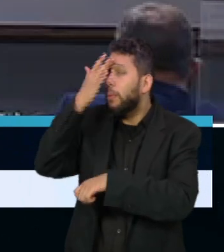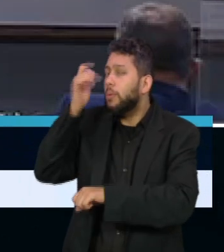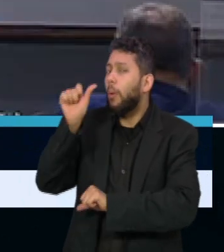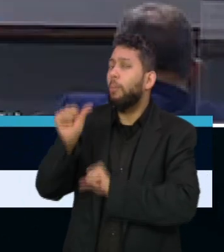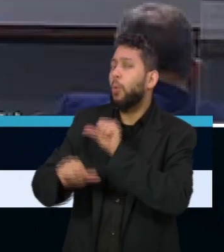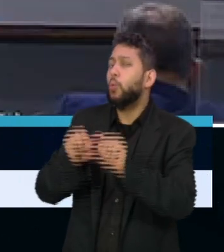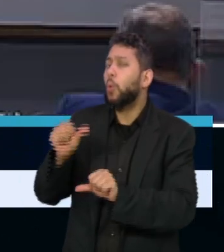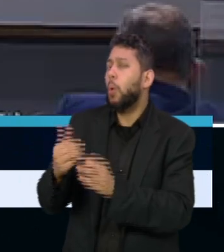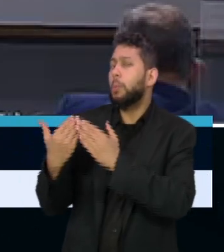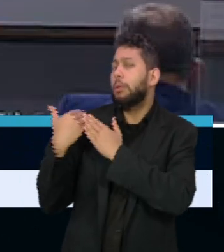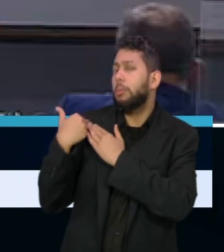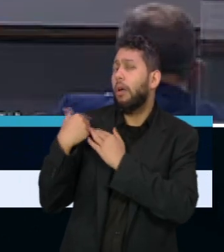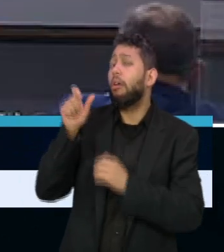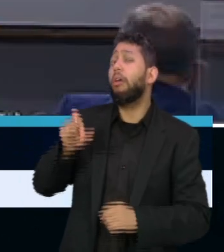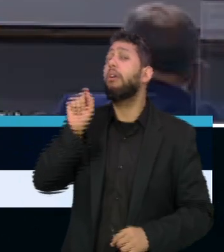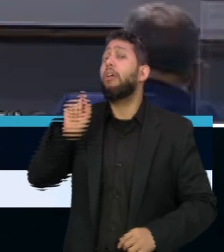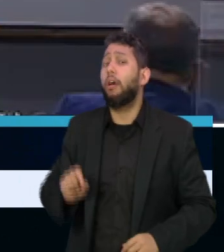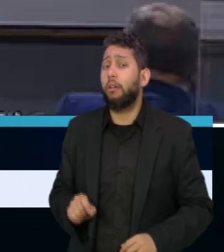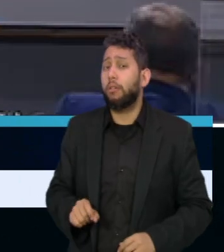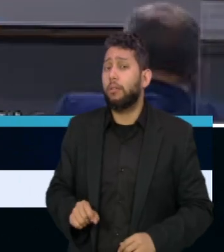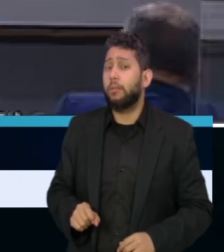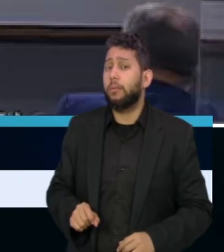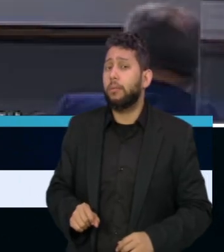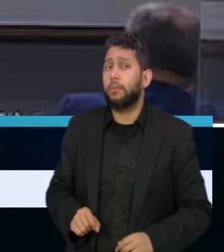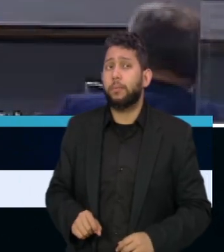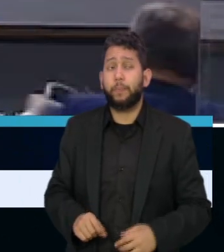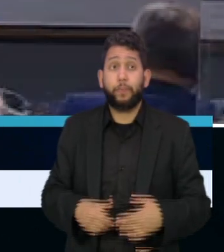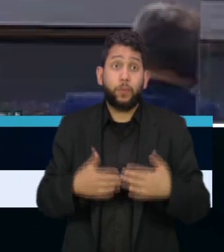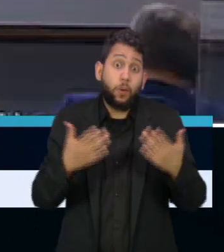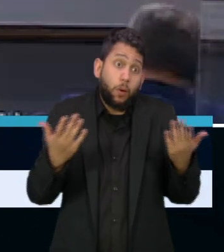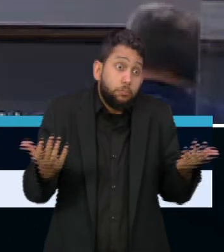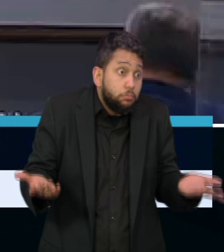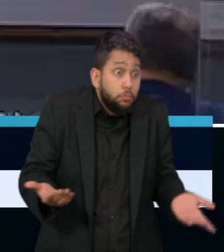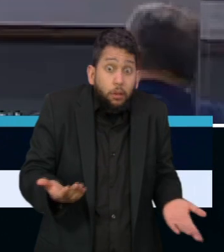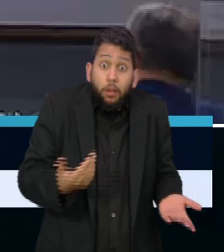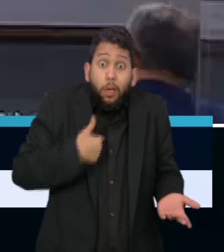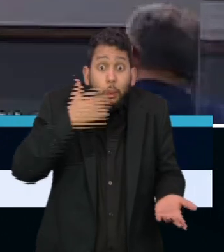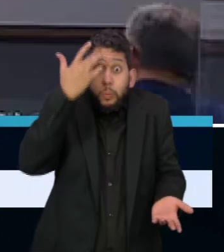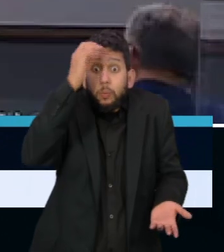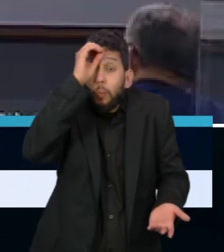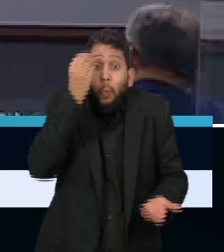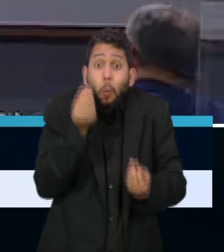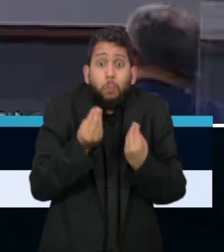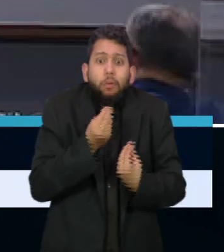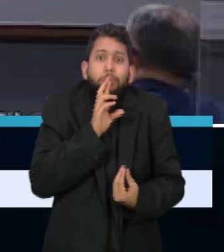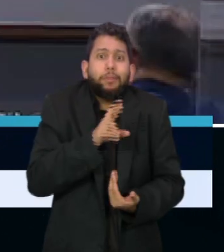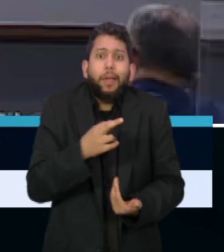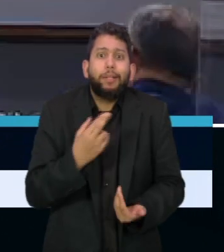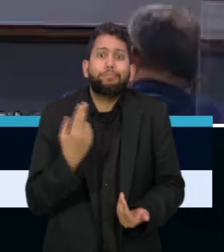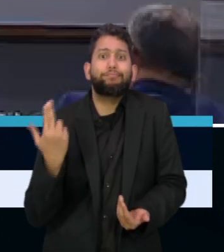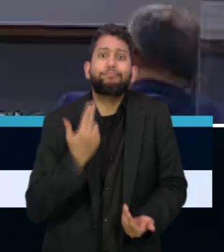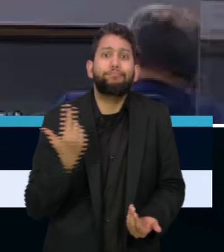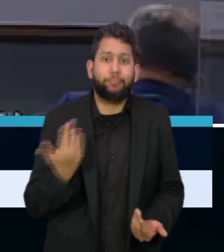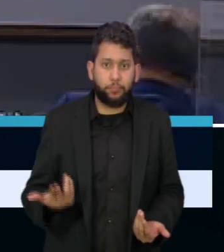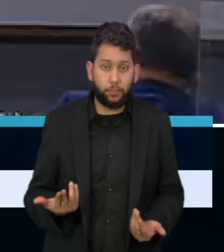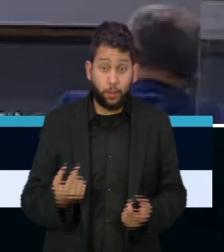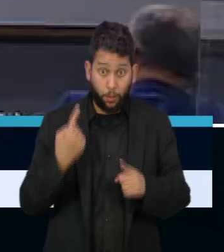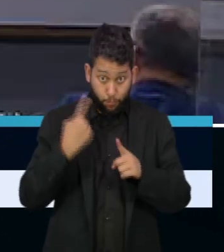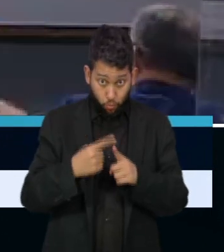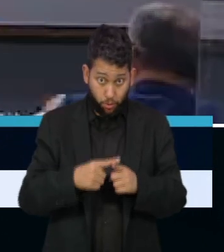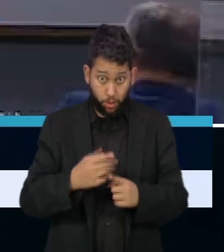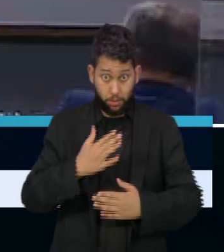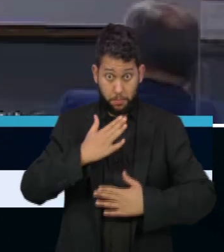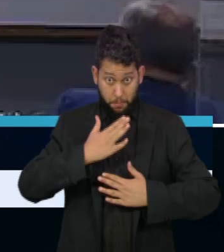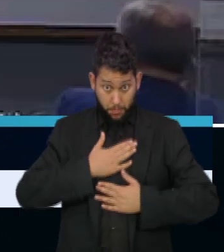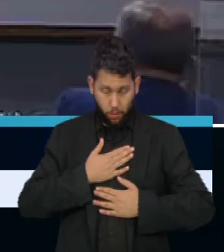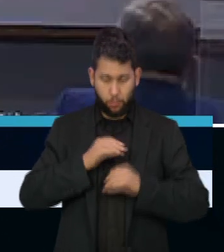pela edição, pela falsificação? Senador, isso realmente não tem como eu responder, porque a partir do momento que o